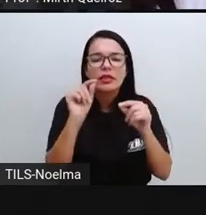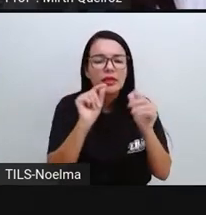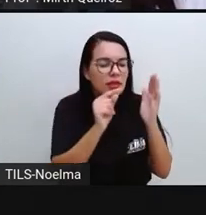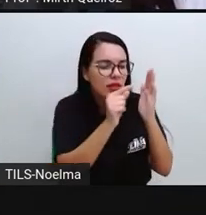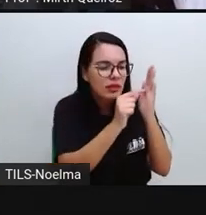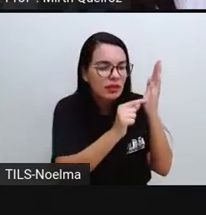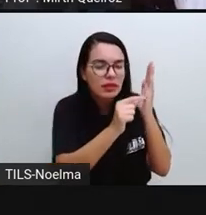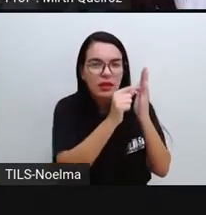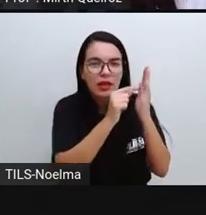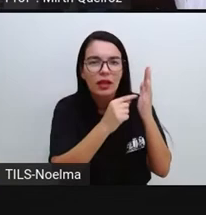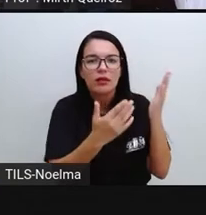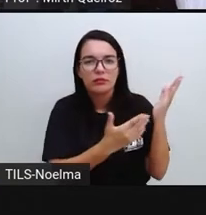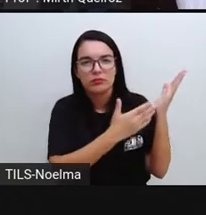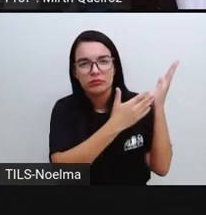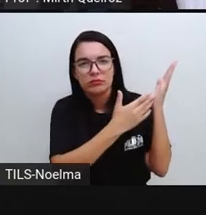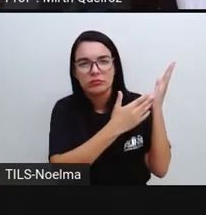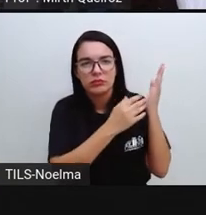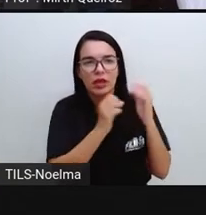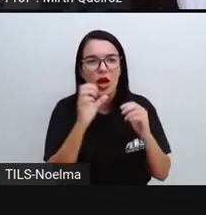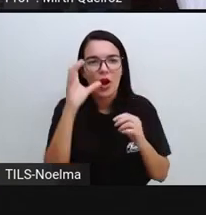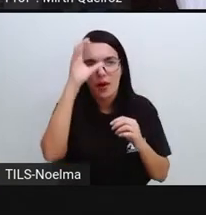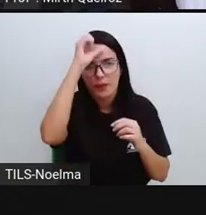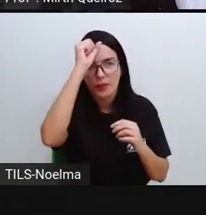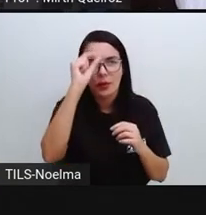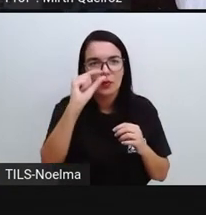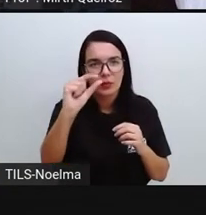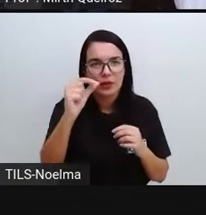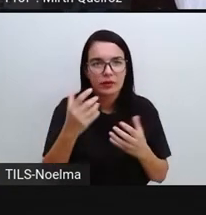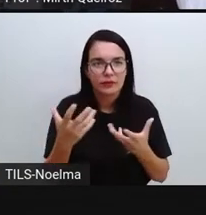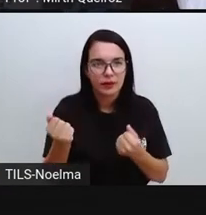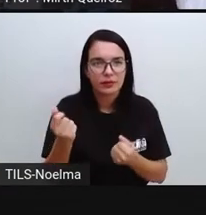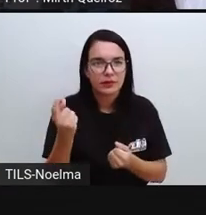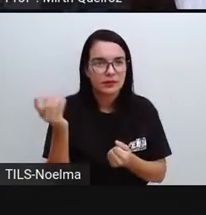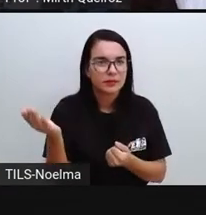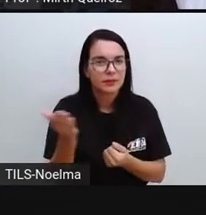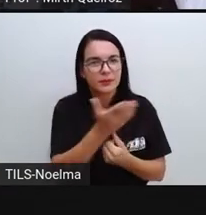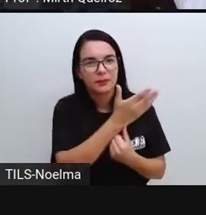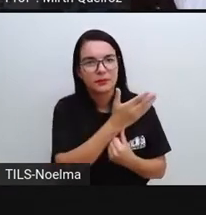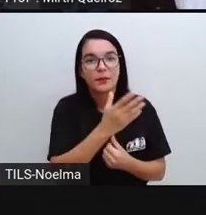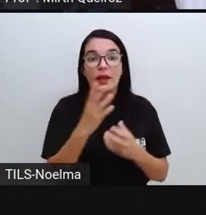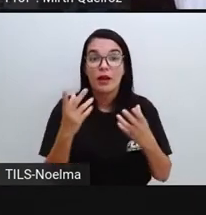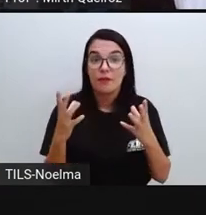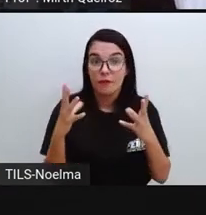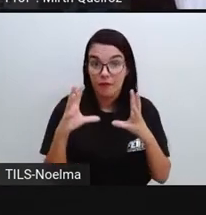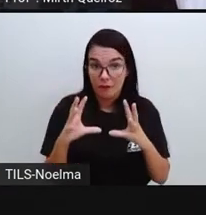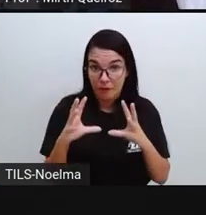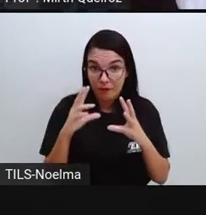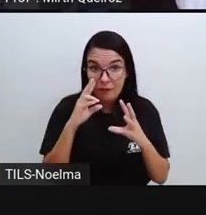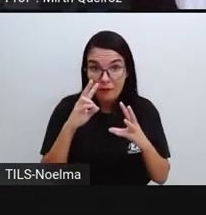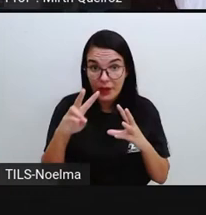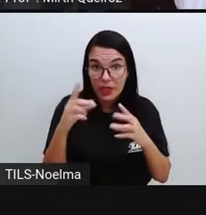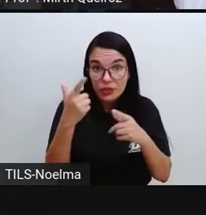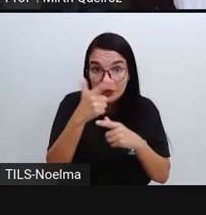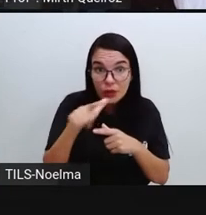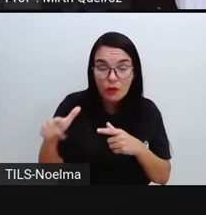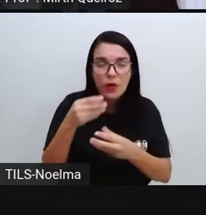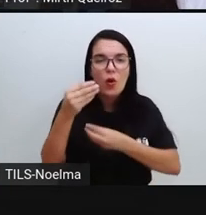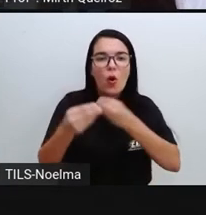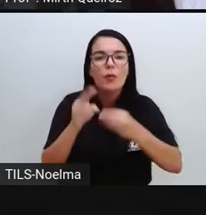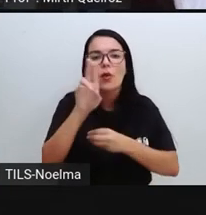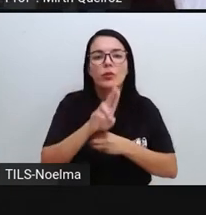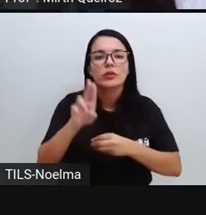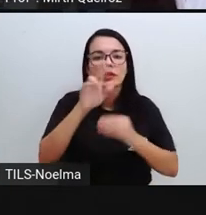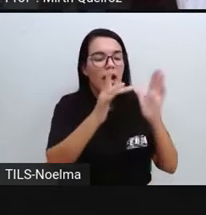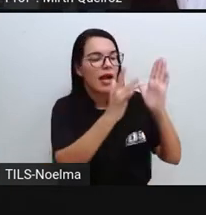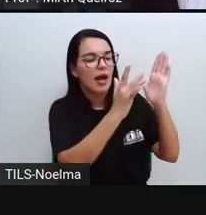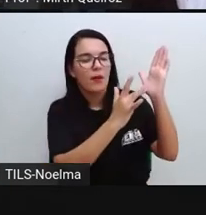presentes aí na calculadora. Vamos aprender um pouco mais sobre elas? Então, vamos revisar como usar a